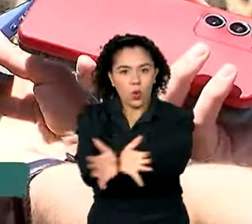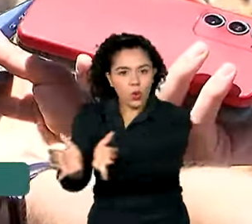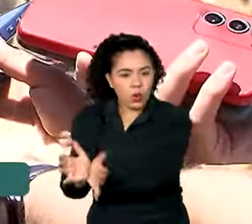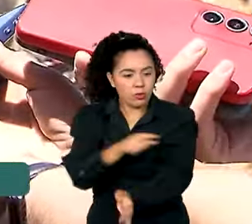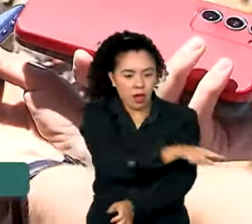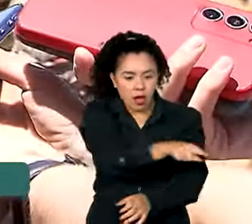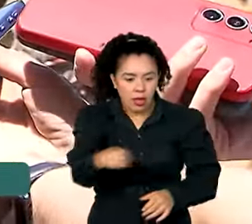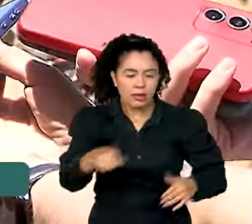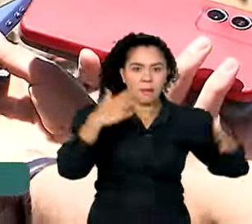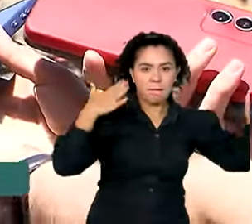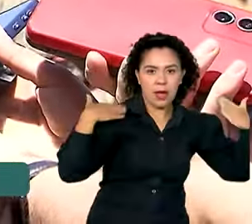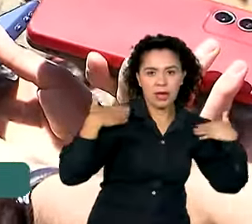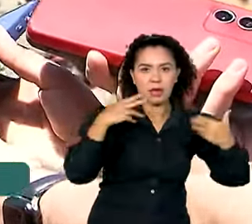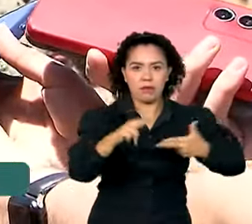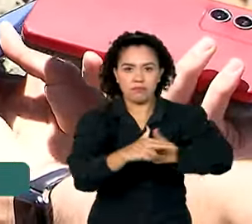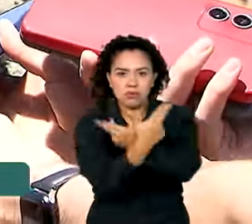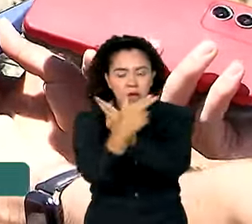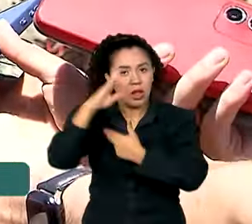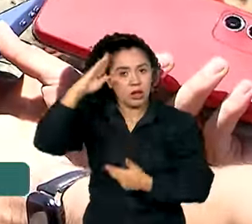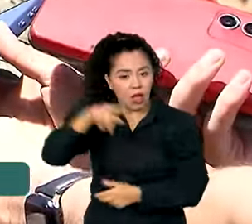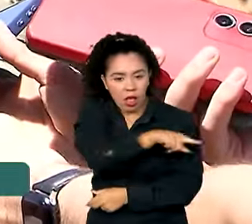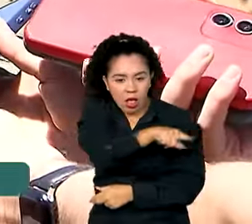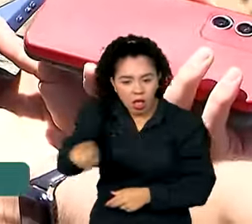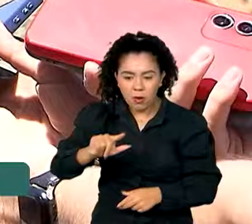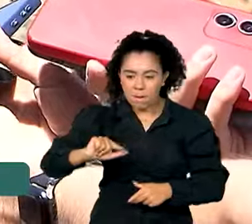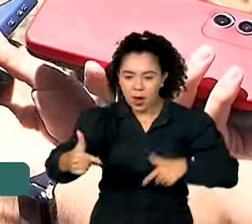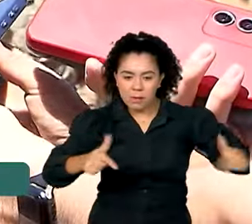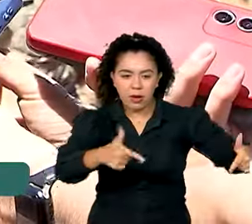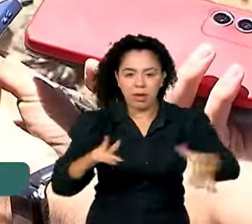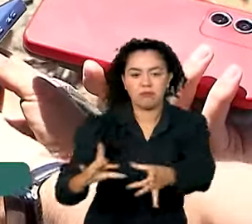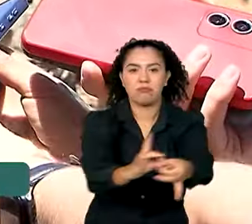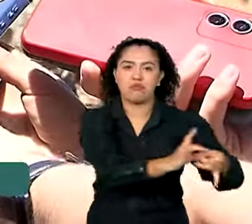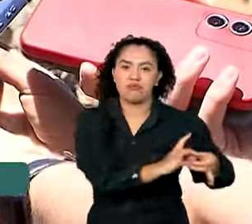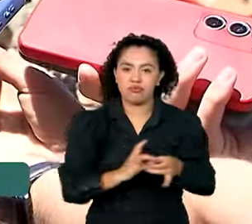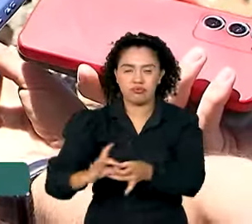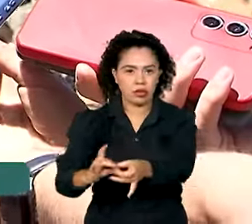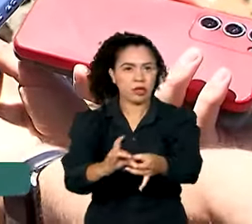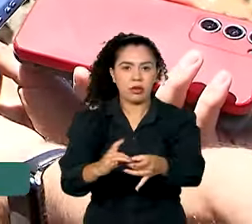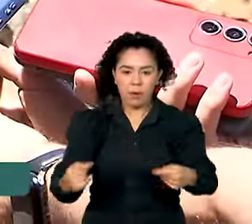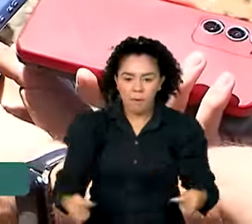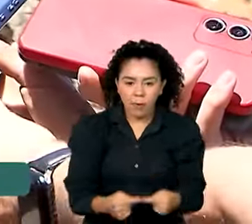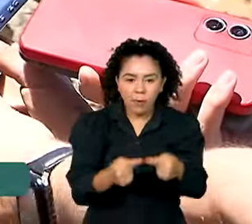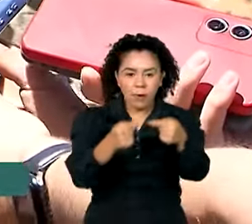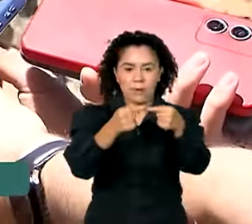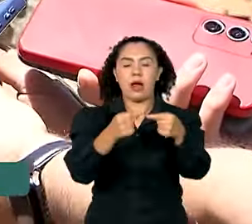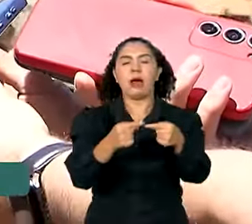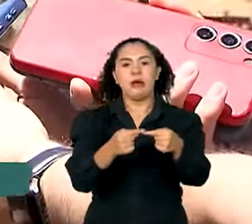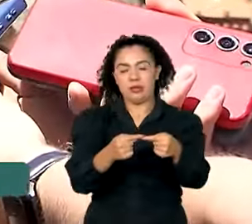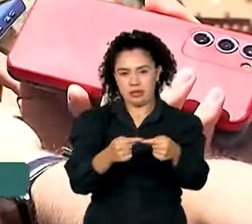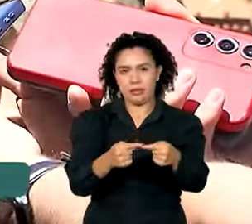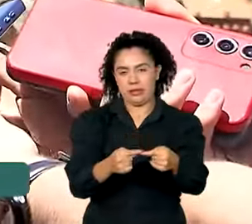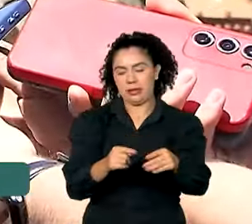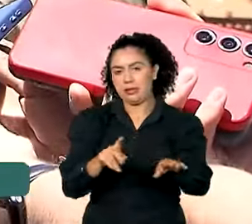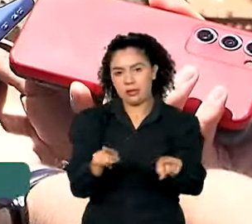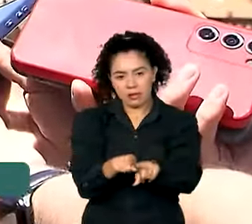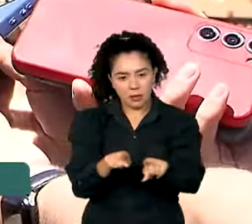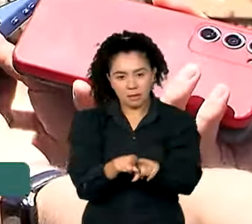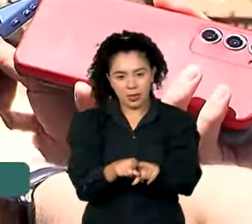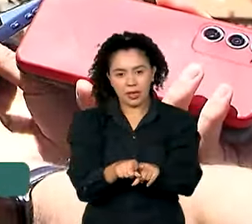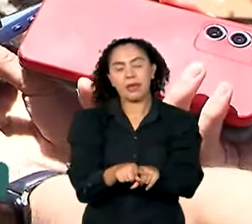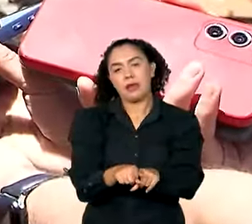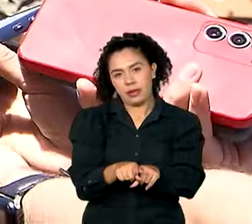eventual necessidade, operem de maneira integrada. Ademais, não há como não